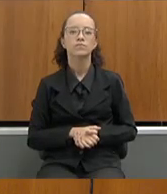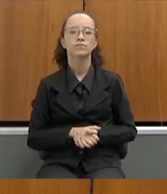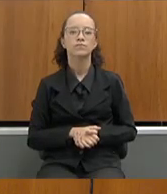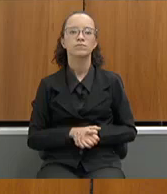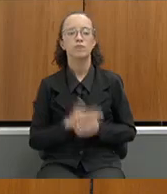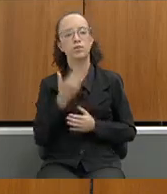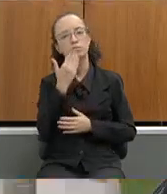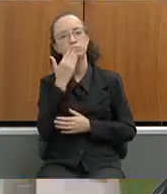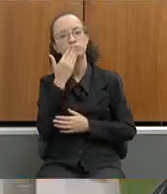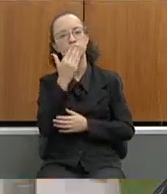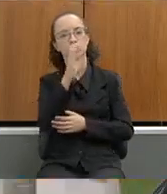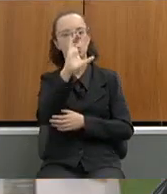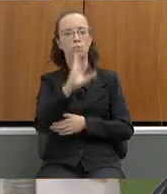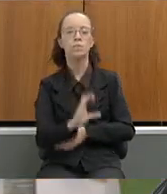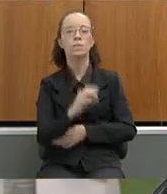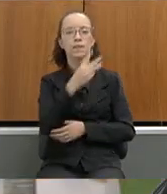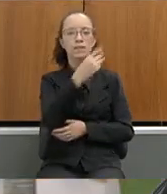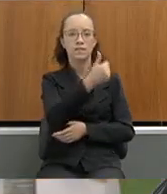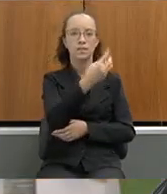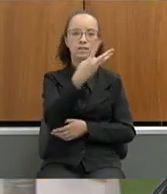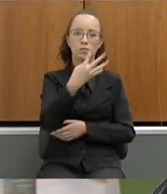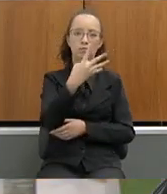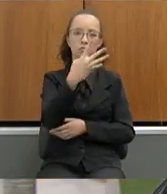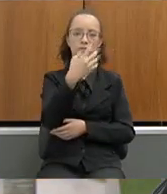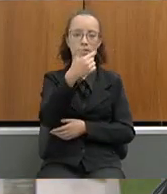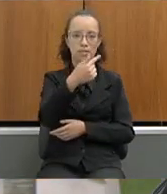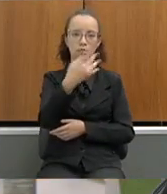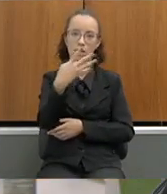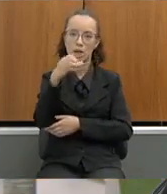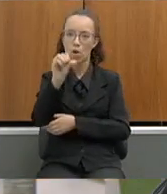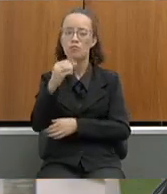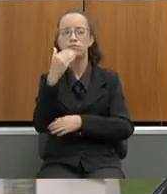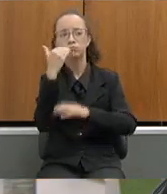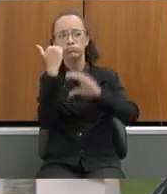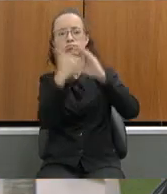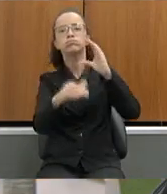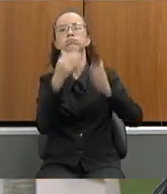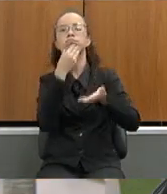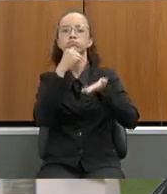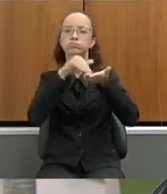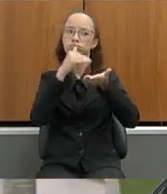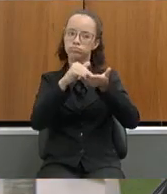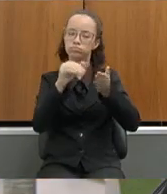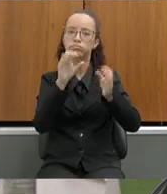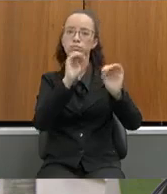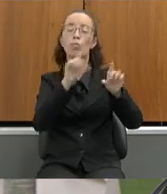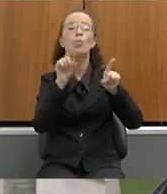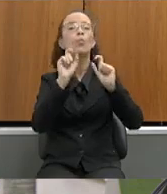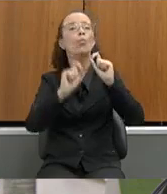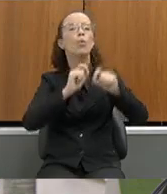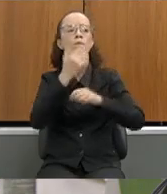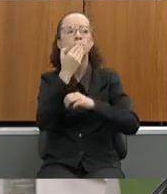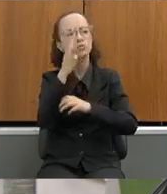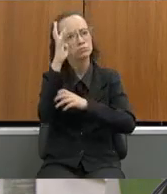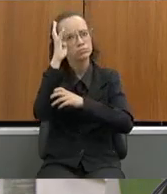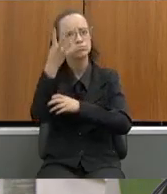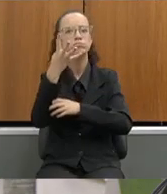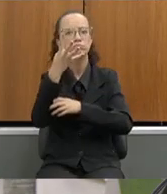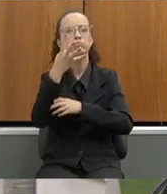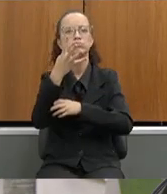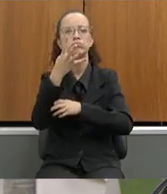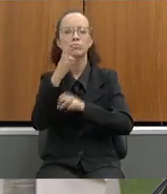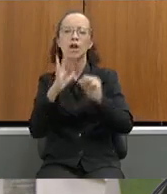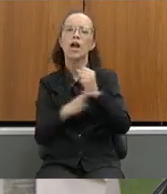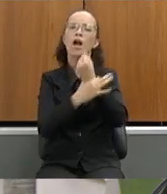requerimento de comissão 13.749 que seja encaminhada à Secretaria de Estado da Educação pedido de providências para que sejam